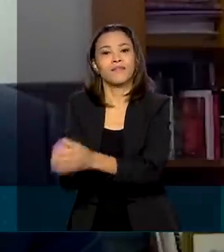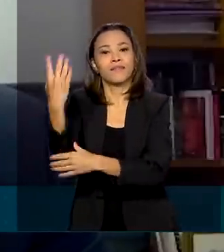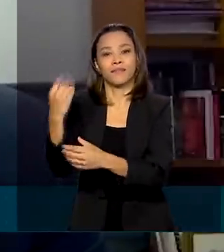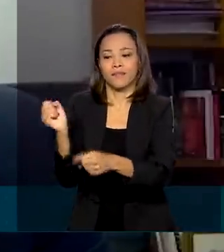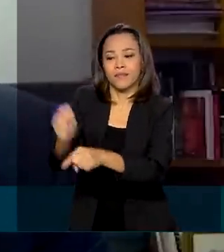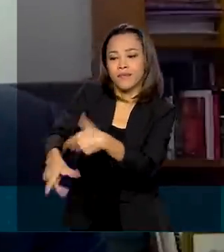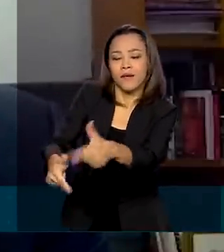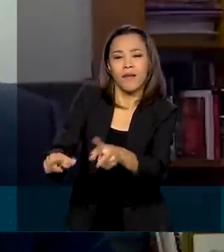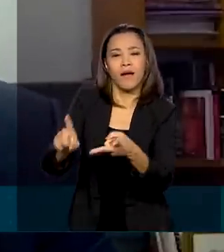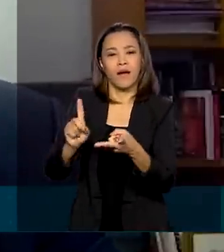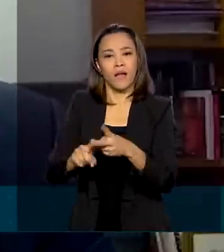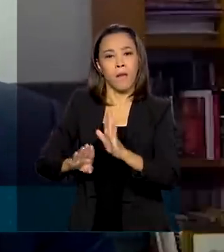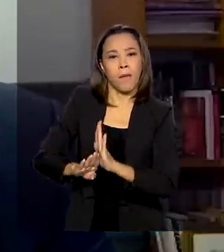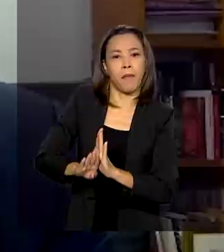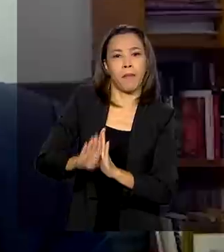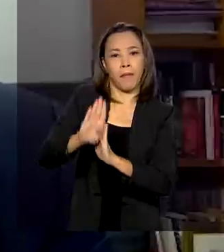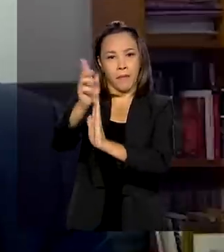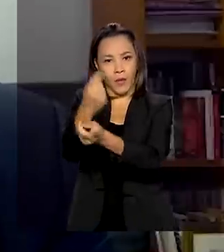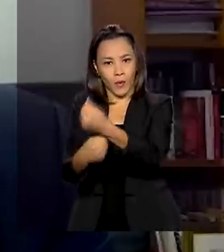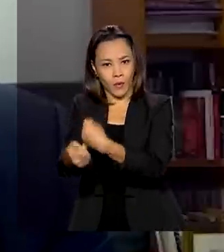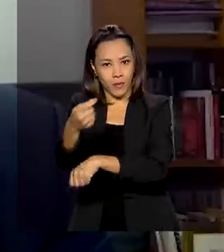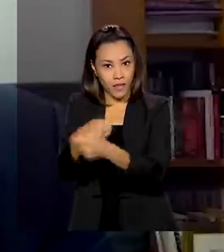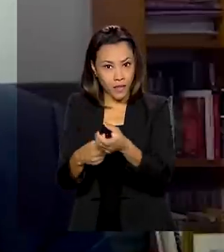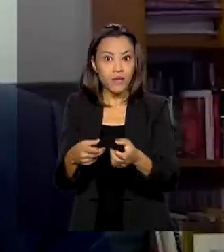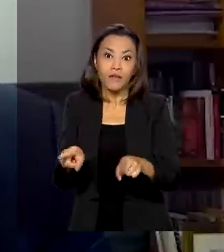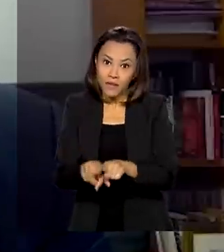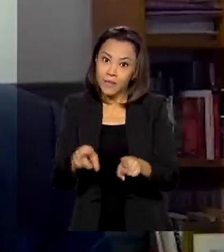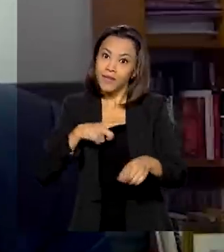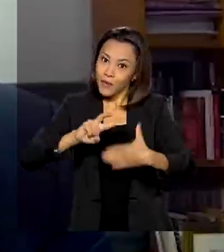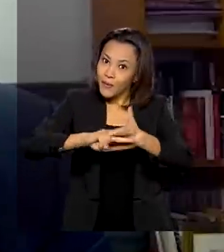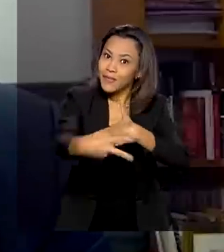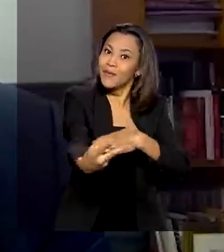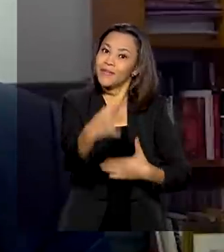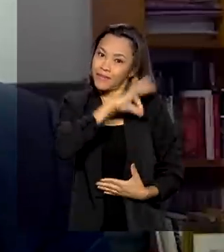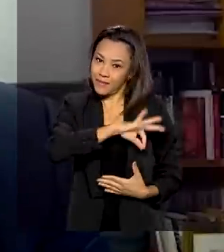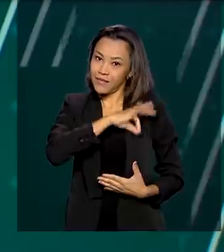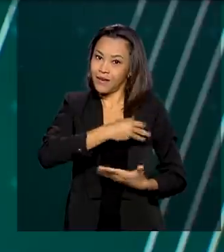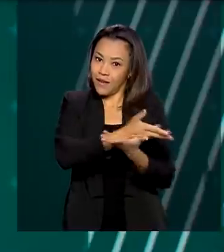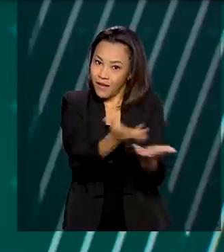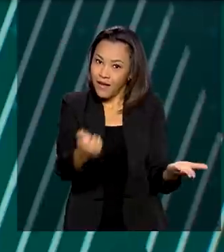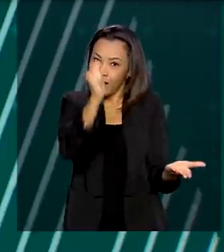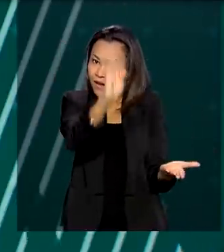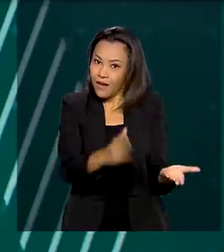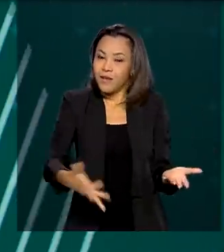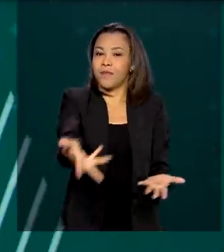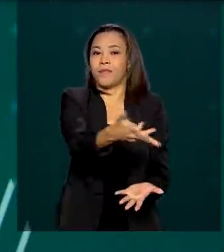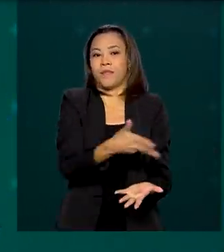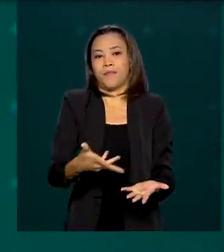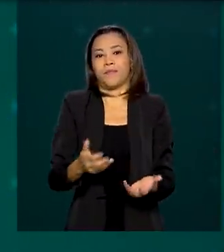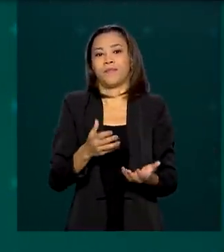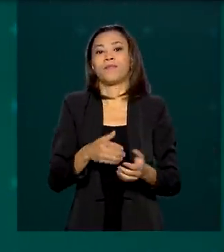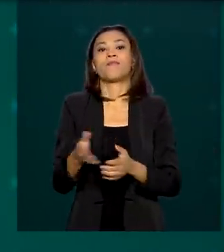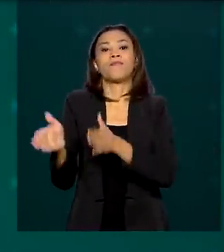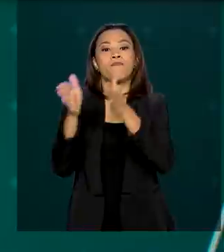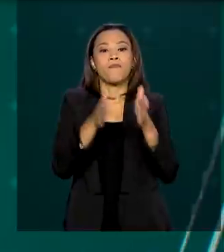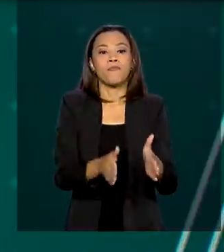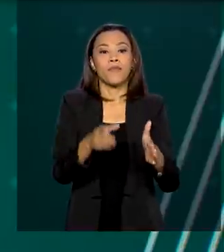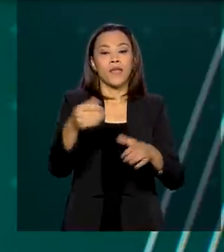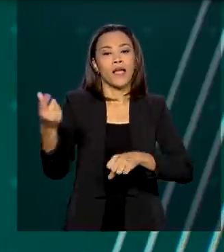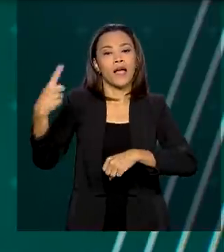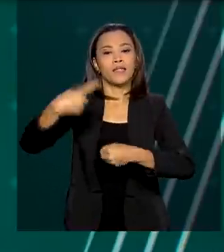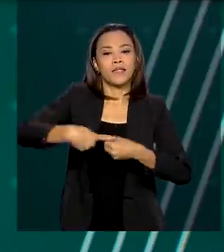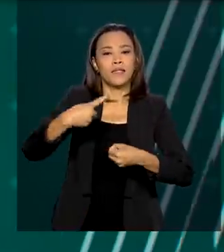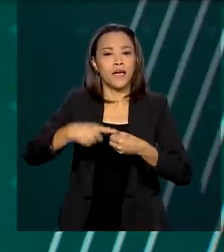crescimento da economia e trazendo mais renda para o país. A cidade de Cuiabá, em Mato